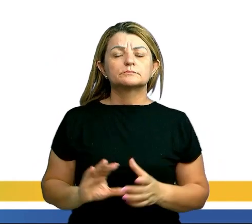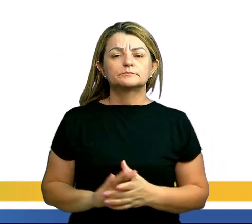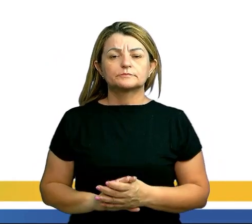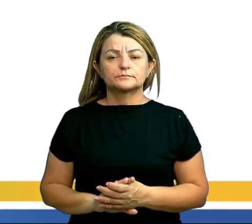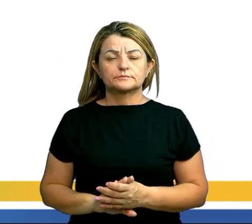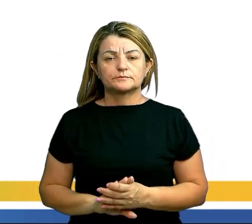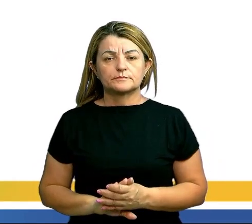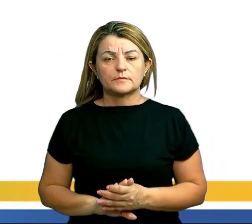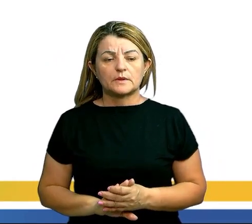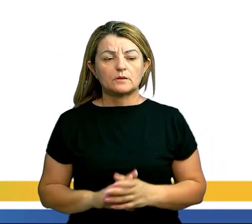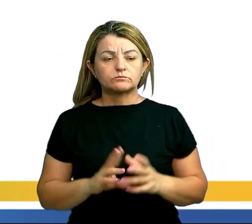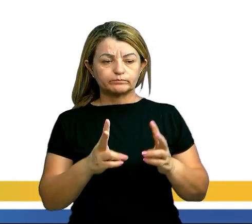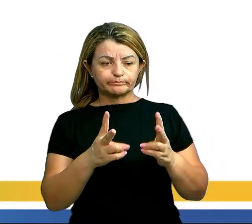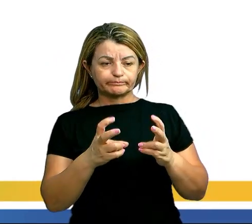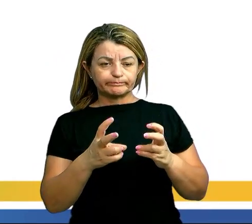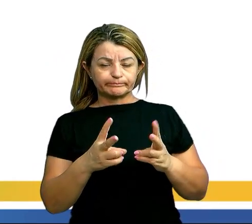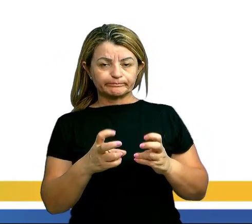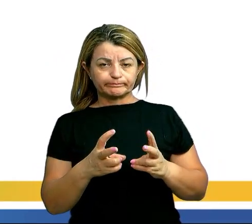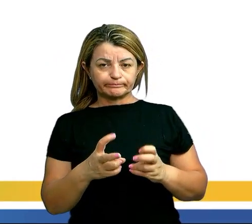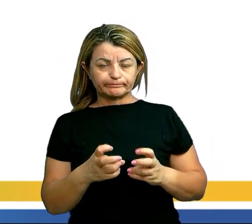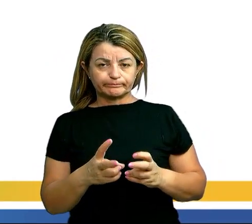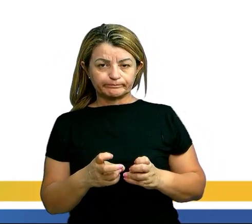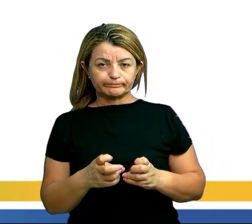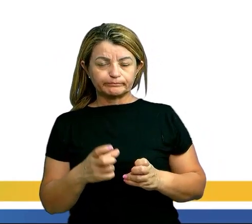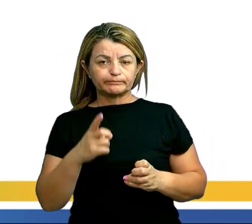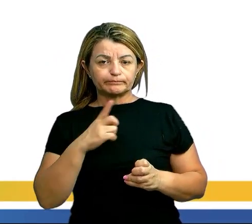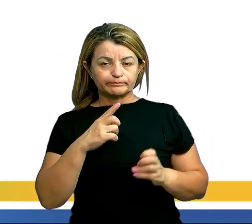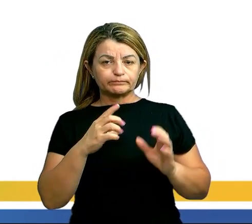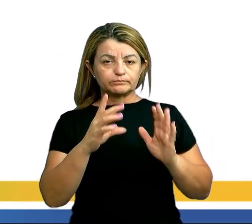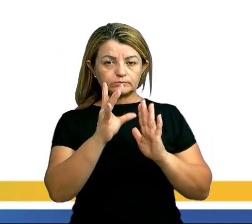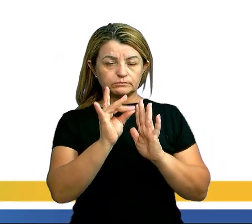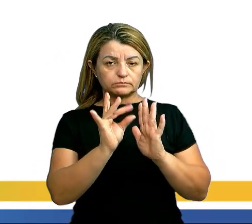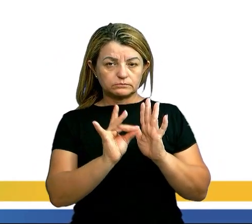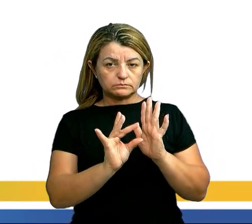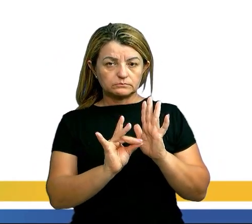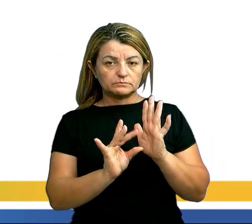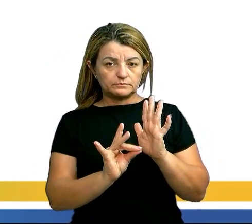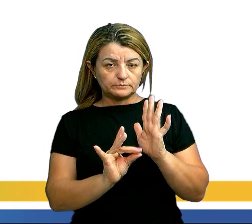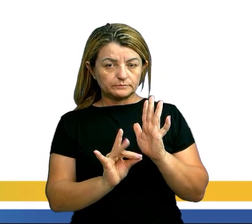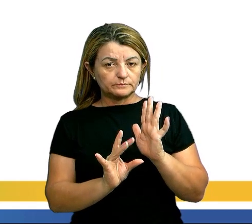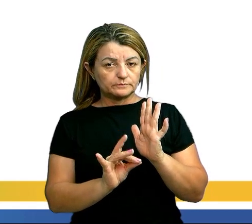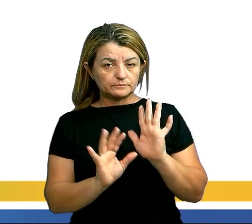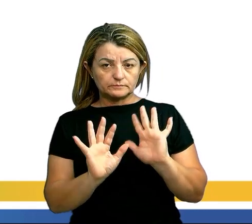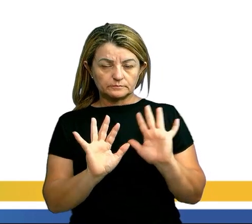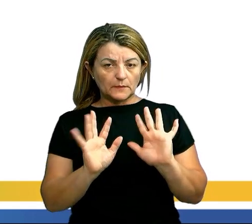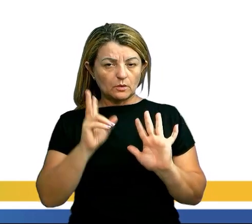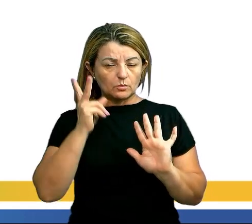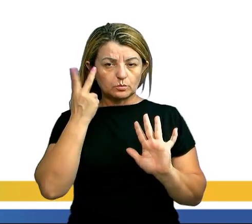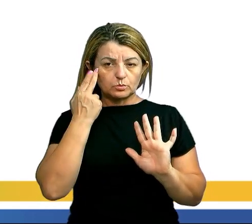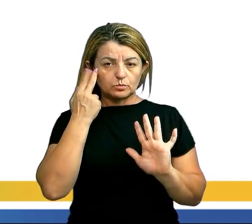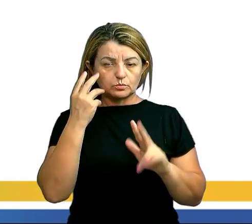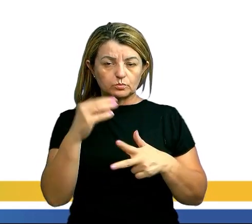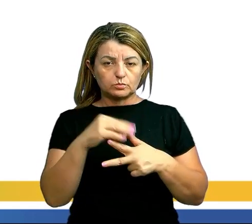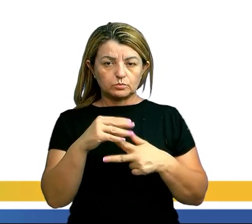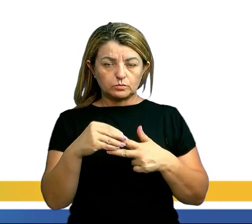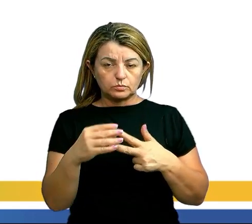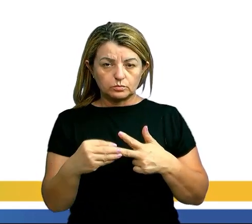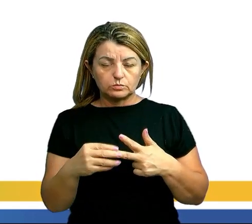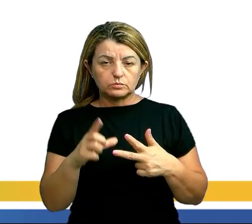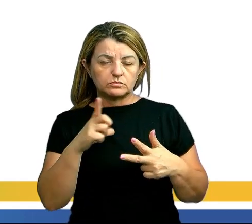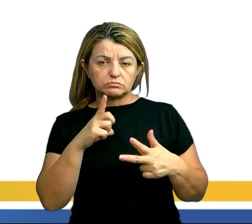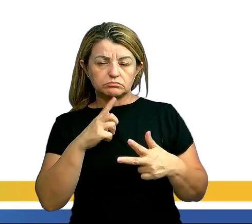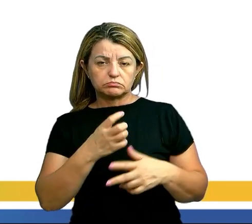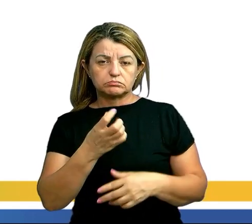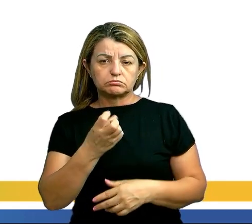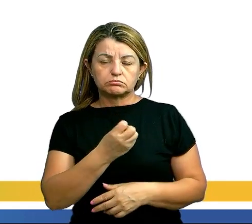a gente pode observar que nessa questão ela traz alguns dados e isso é questão como no Enem, temos os dados que são dados, então